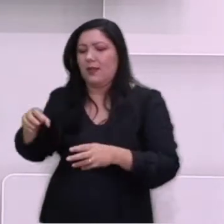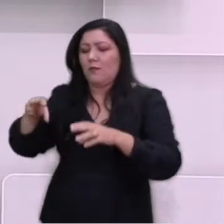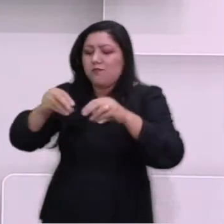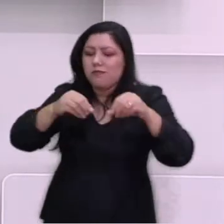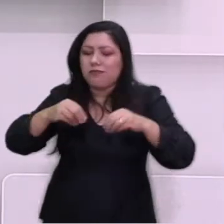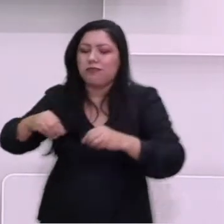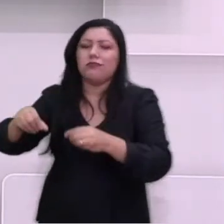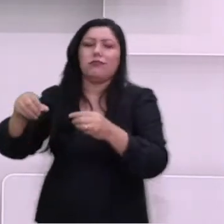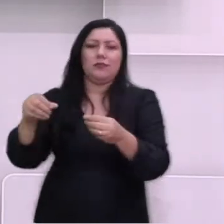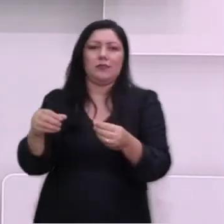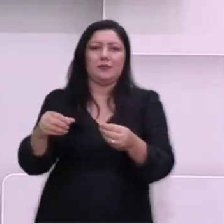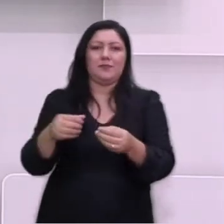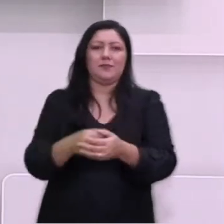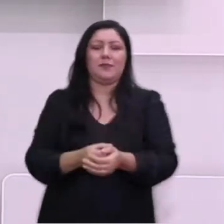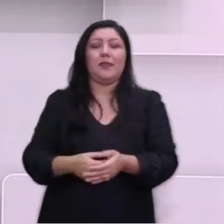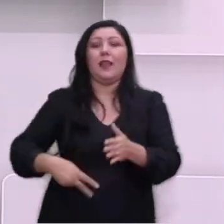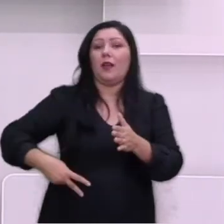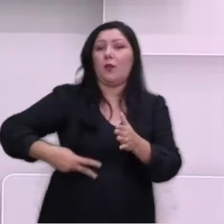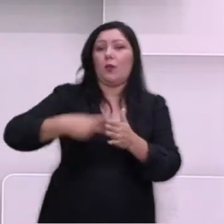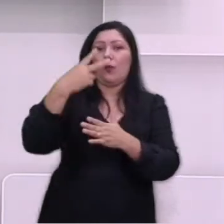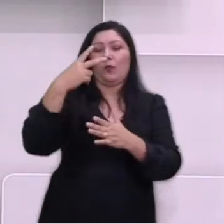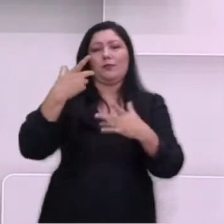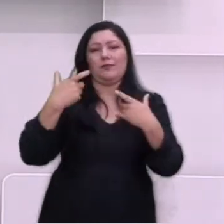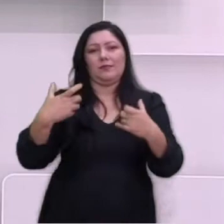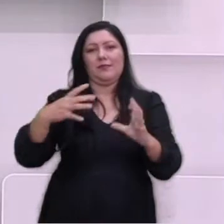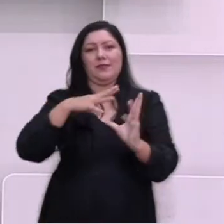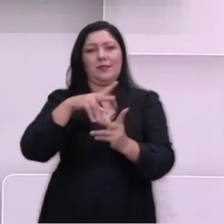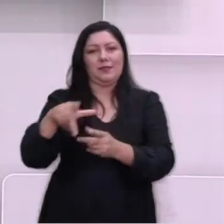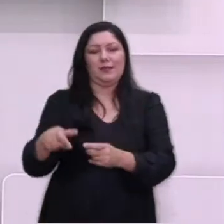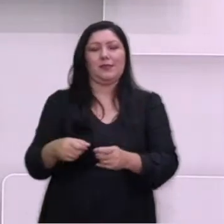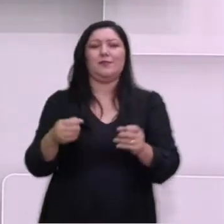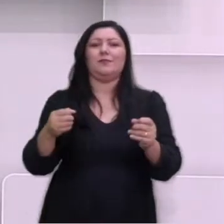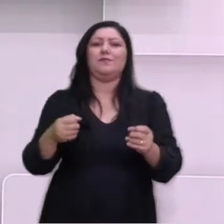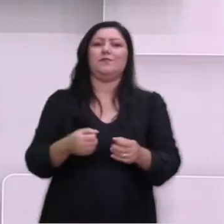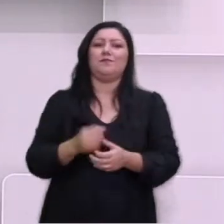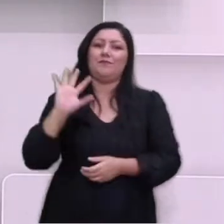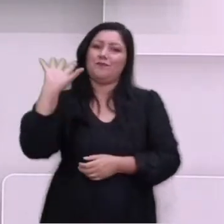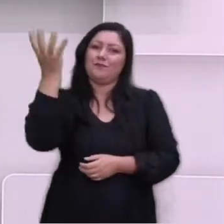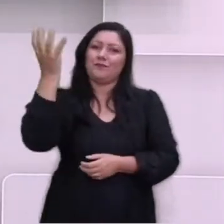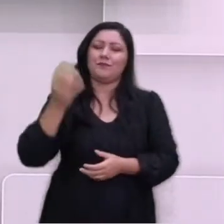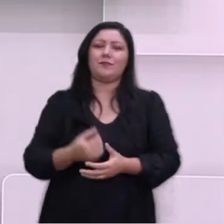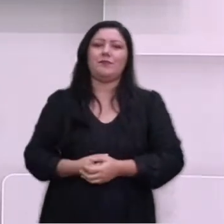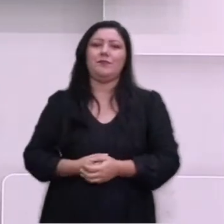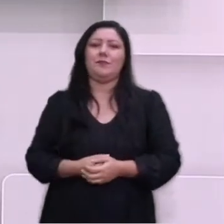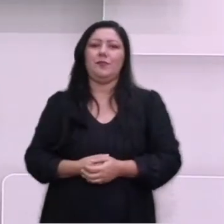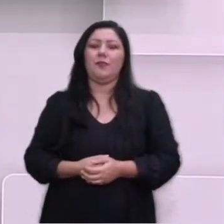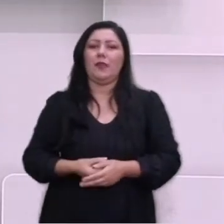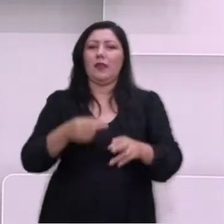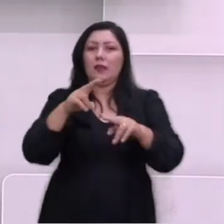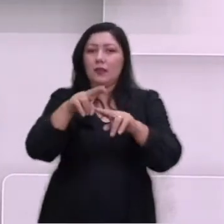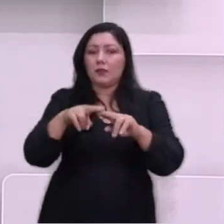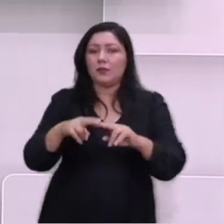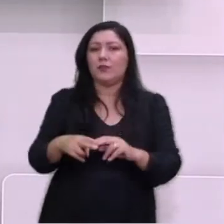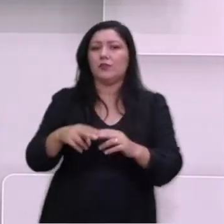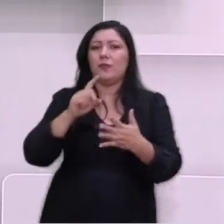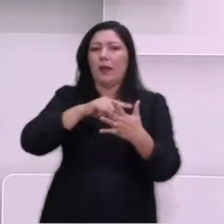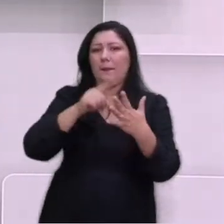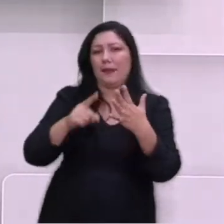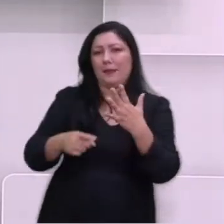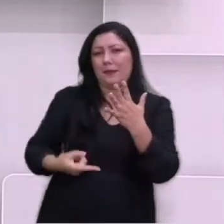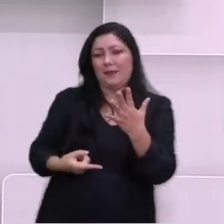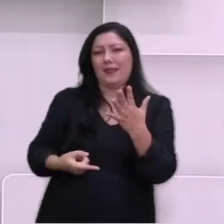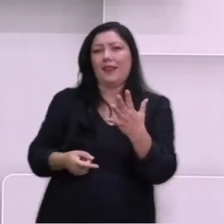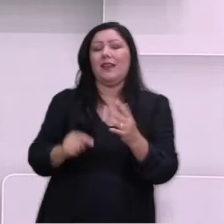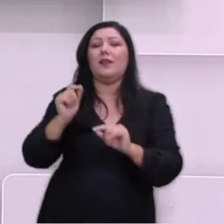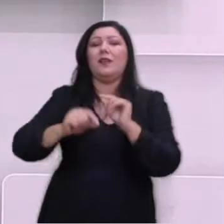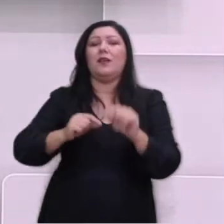Segunda Guerra Mundial. Entre os fatores que levaram à Segunda Guerra Mundial está o descontentamento da